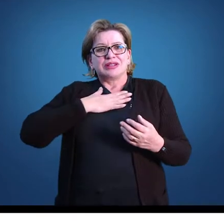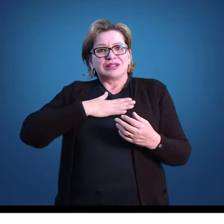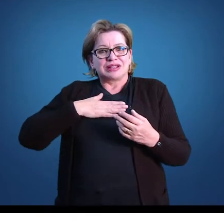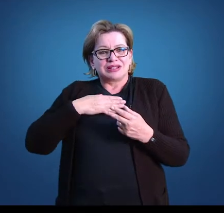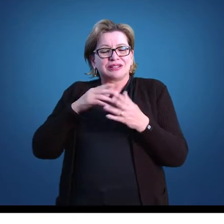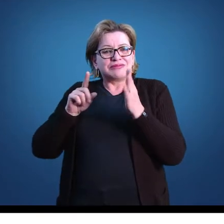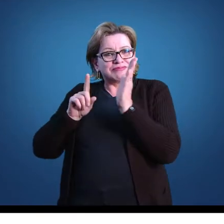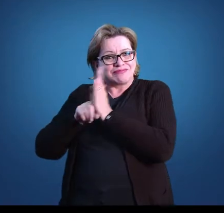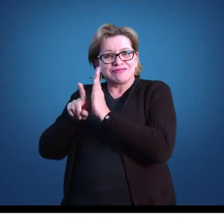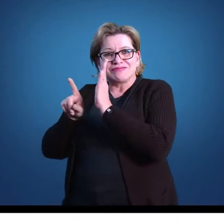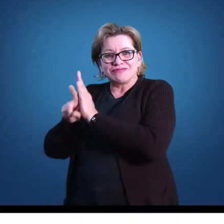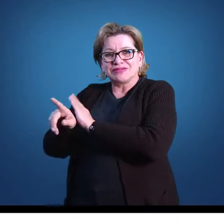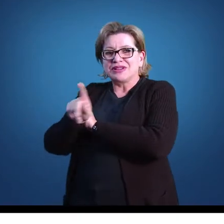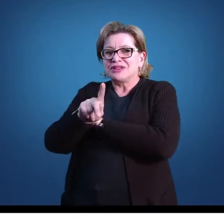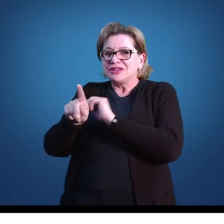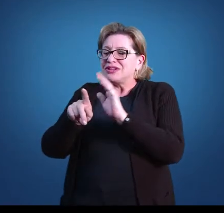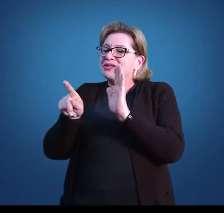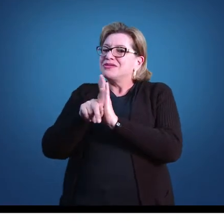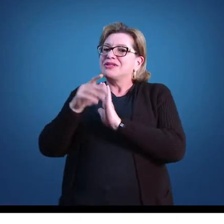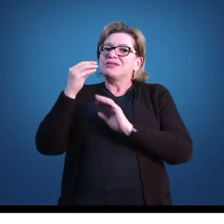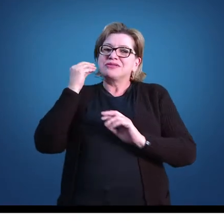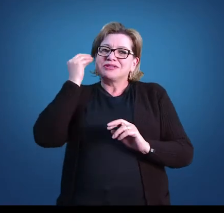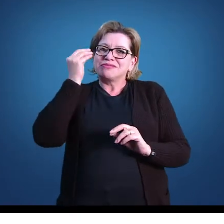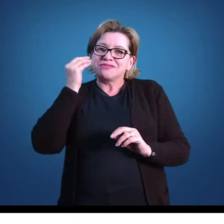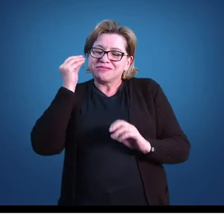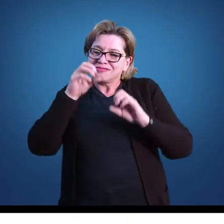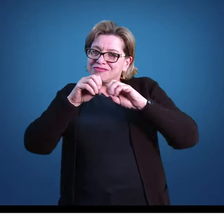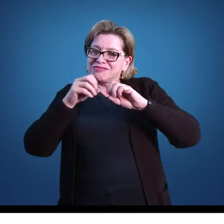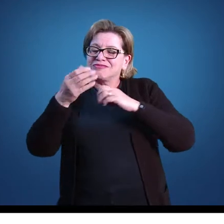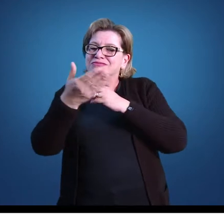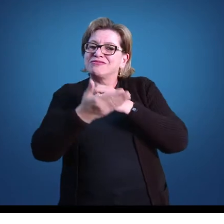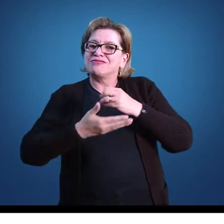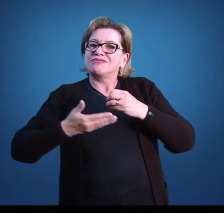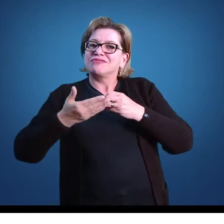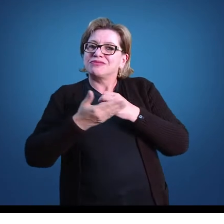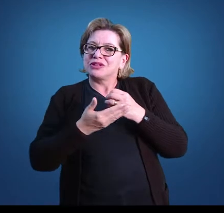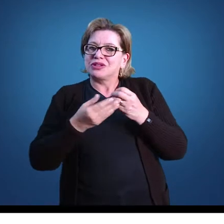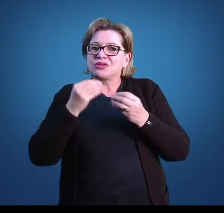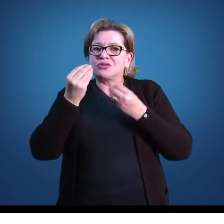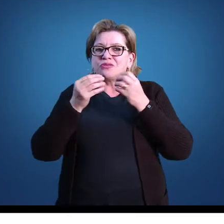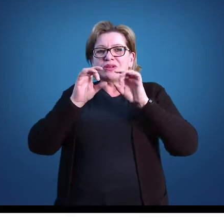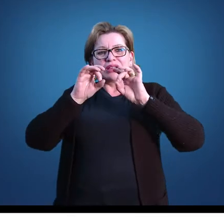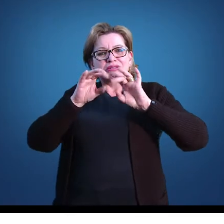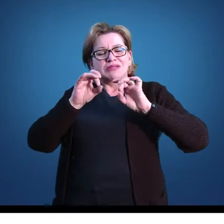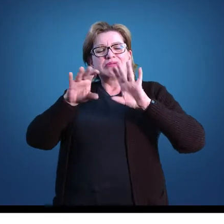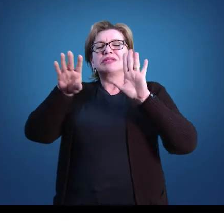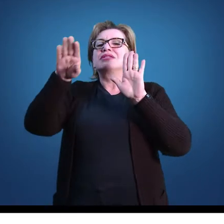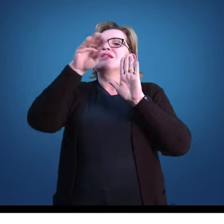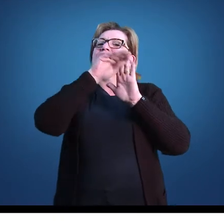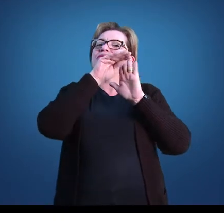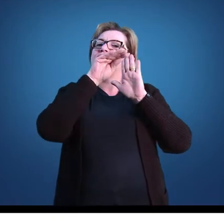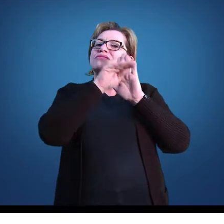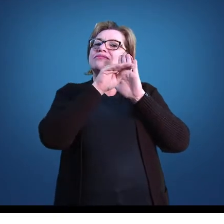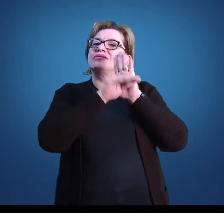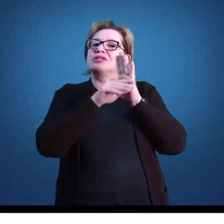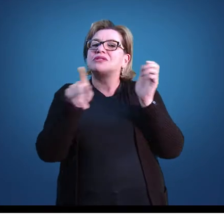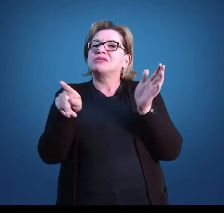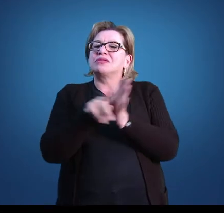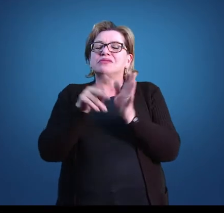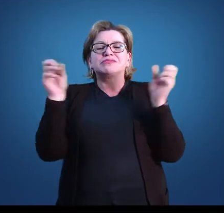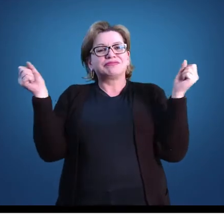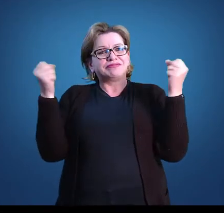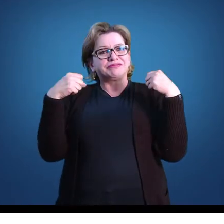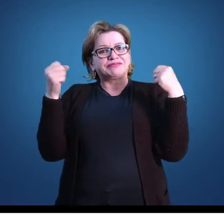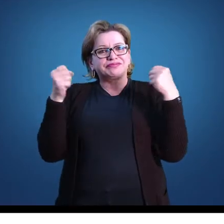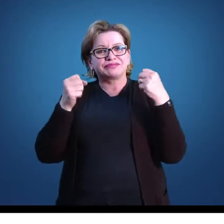das professoras, a partir de suas experiências com a educação básica, a respeito da especificidade do planejamento nas aulas de educação física.